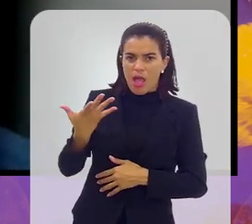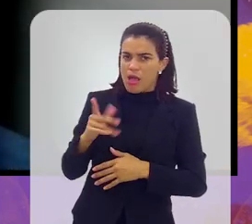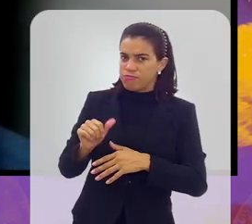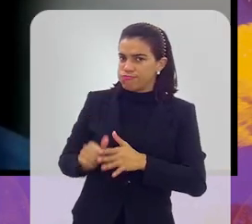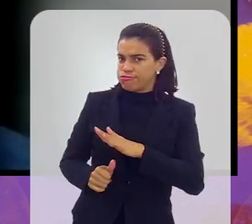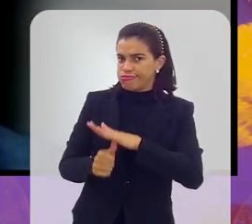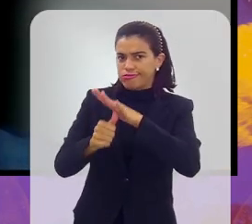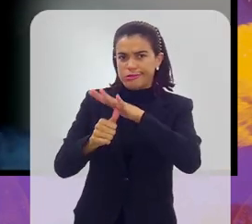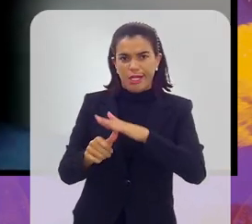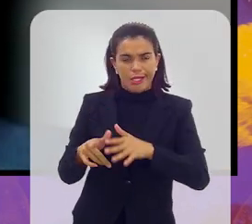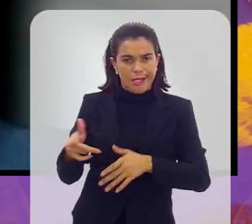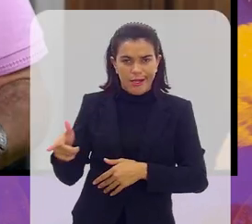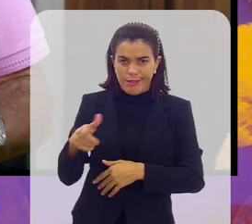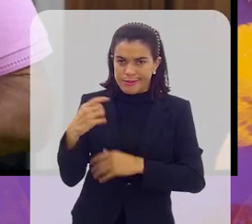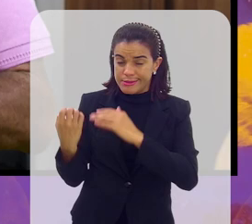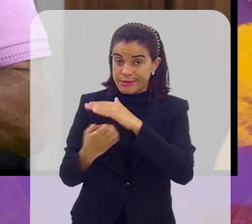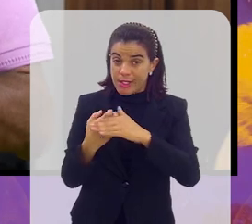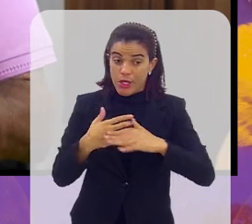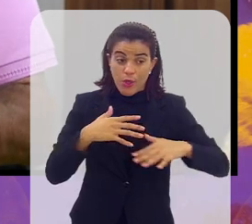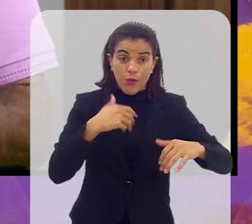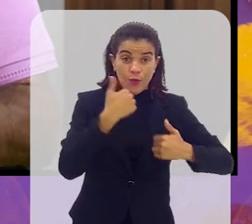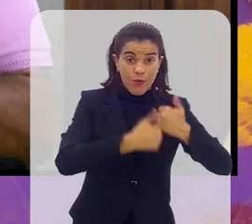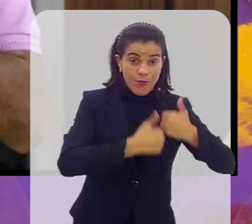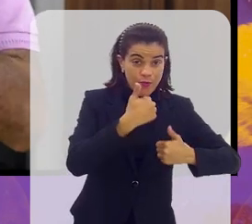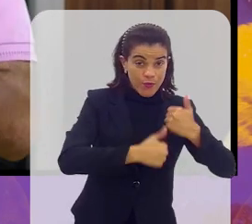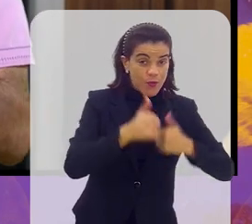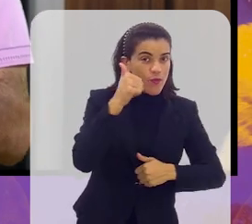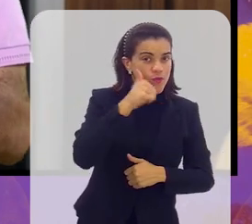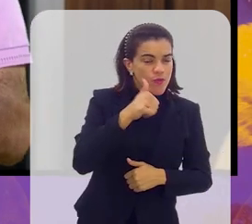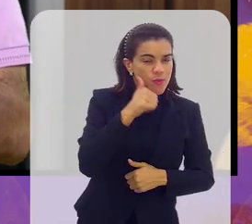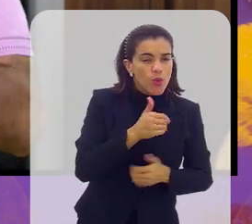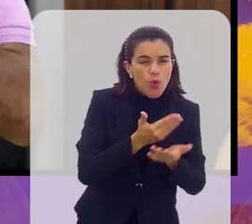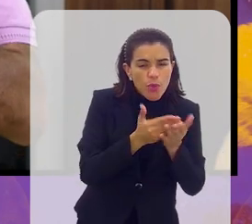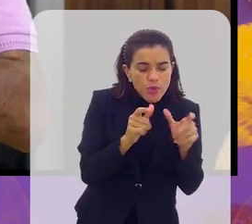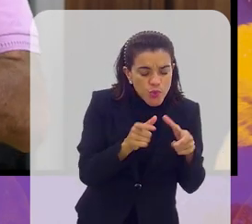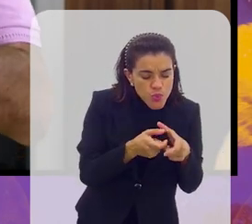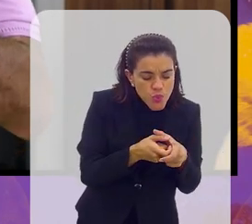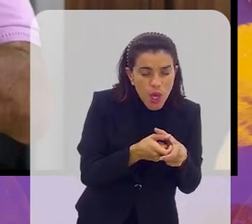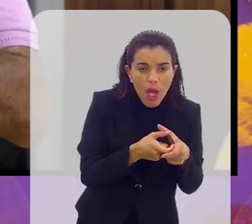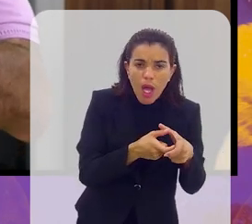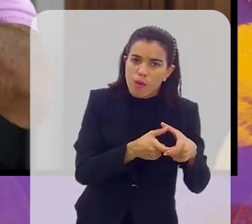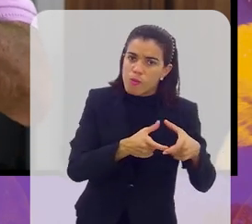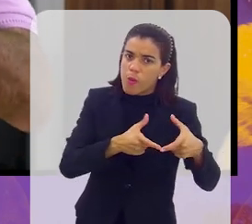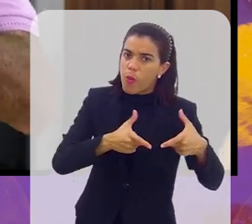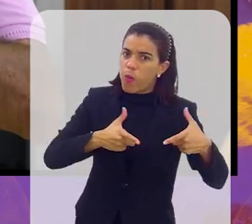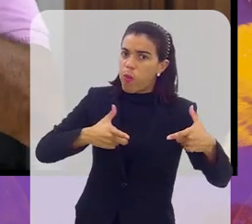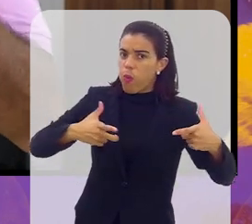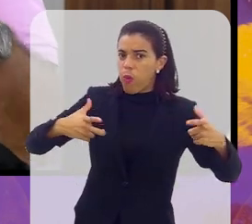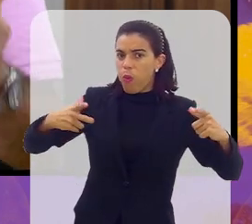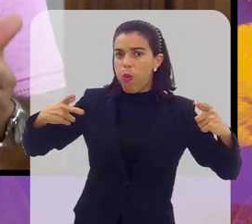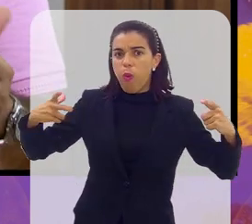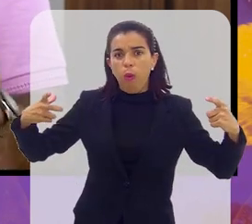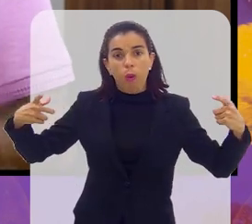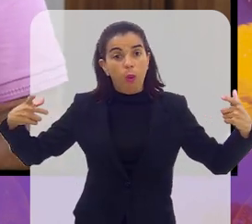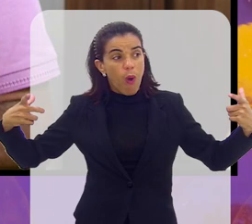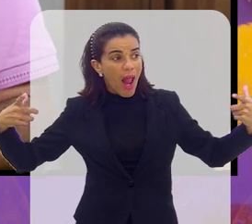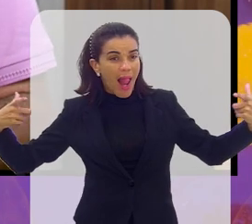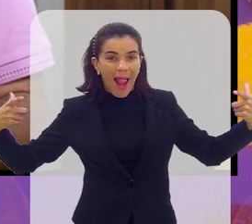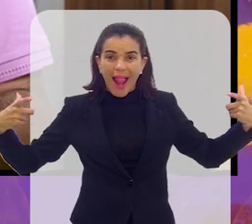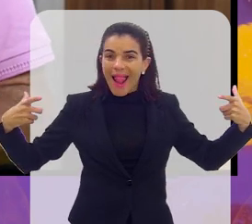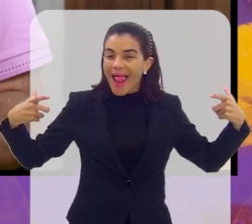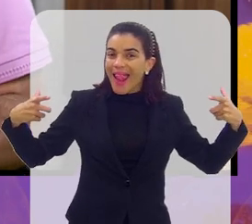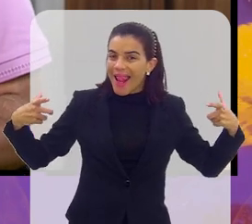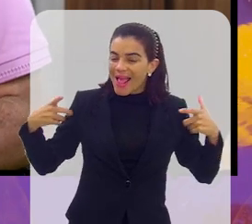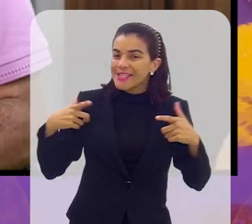empresas. O futebol feminino também tem sido destaque. Começou pequenininho, foi crescendo, crescendo, crescendo e também é